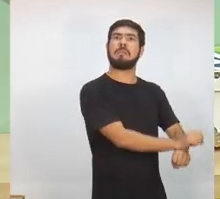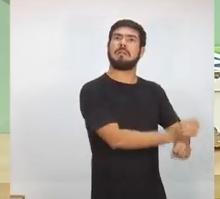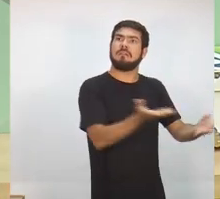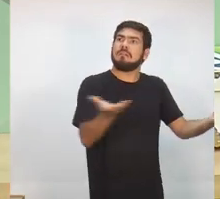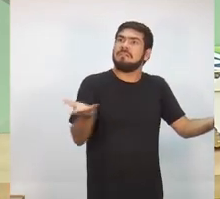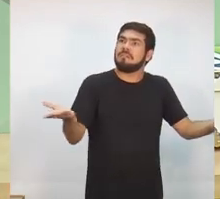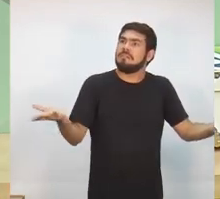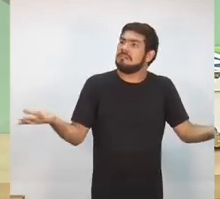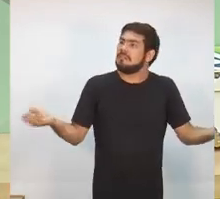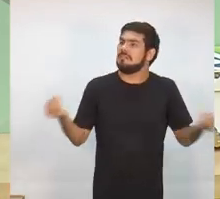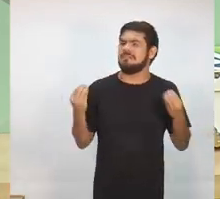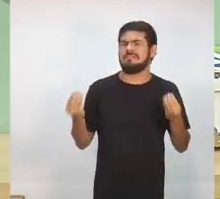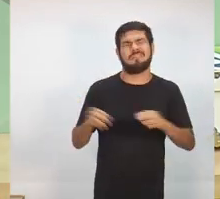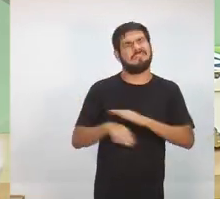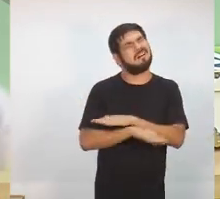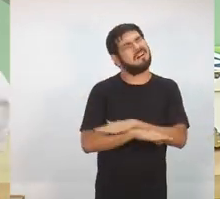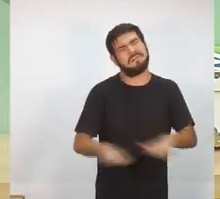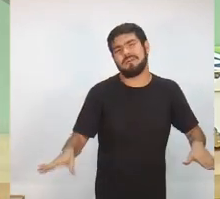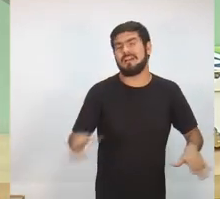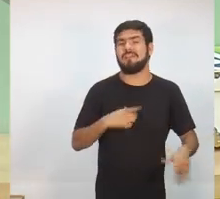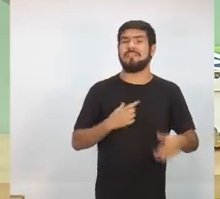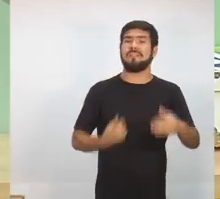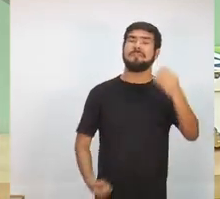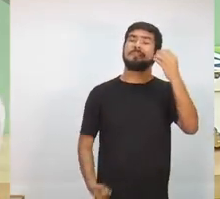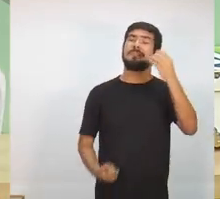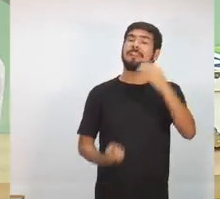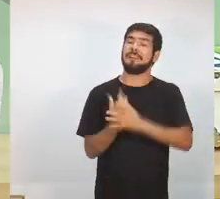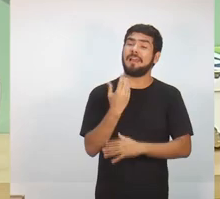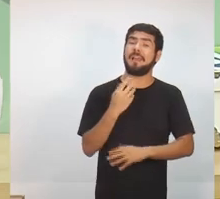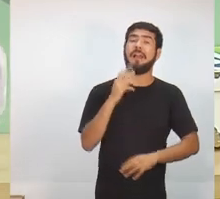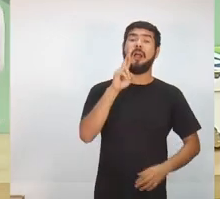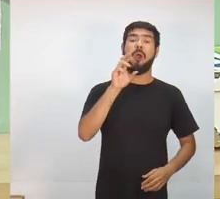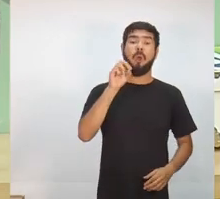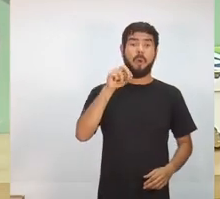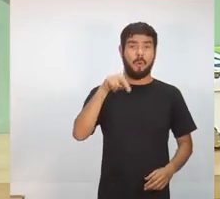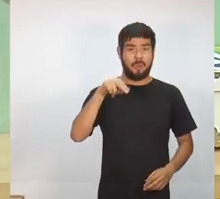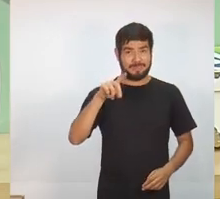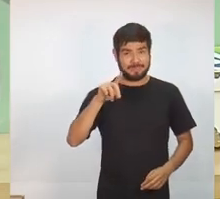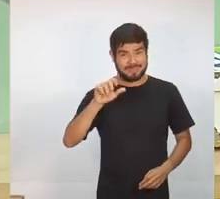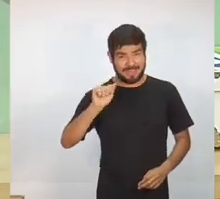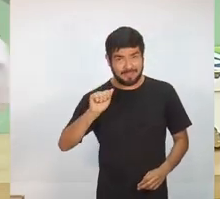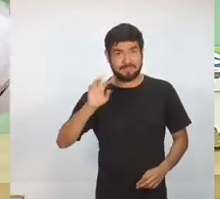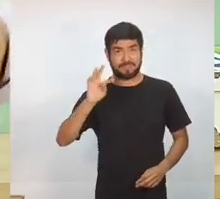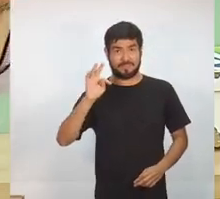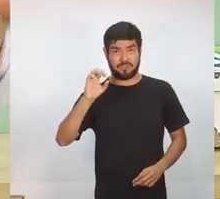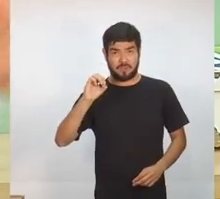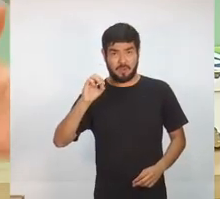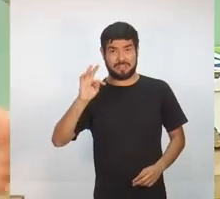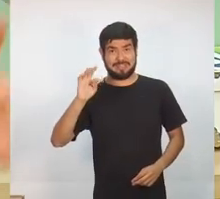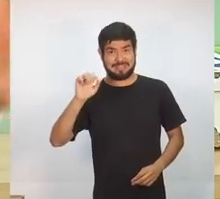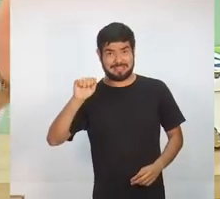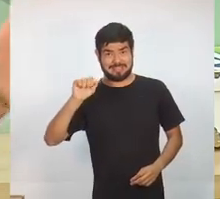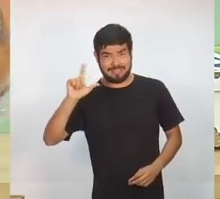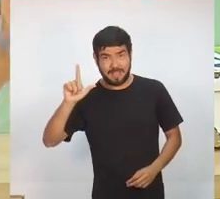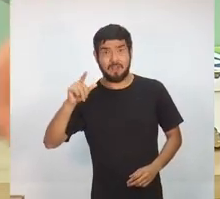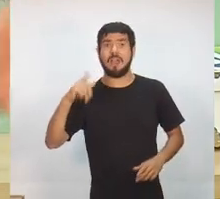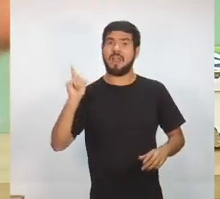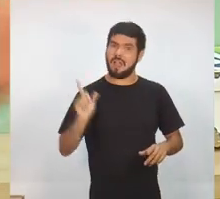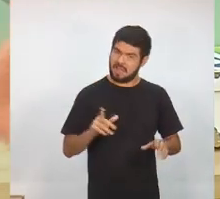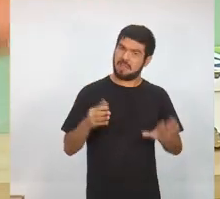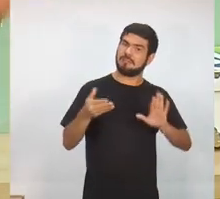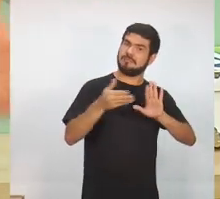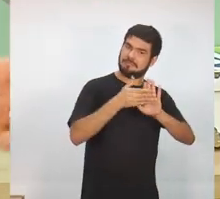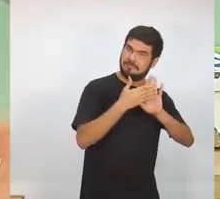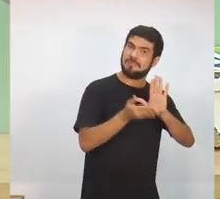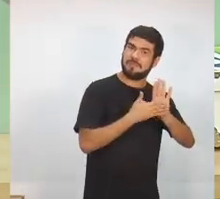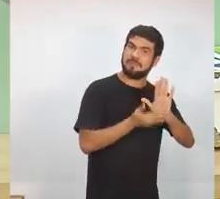Vamos acabar com isso. Vamos criar o Ronda Total, um programa que quem conseguiu fazer com êxito